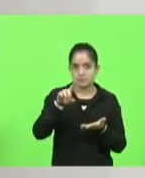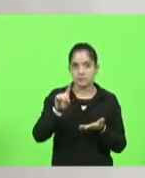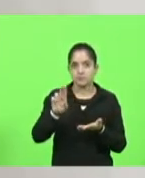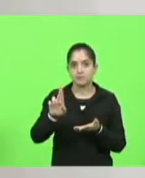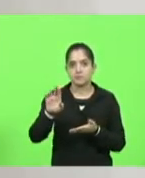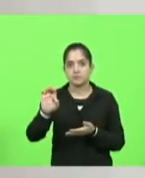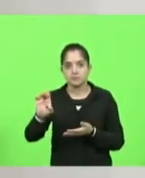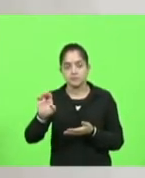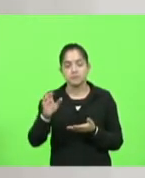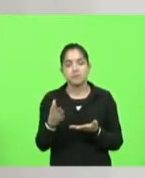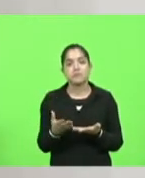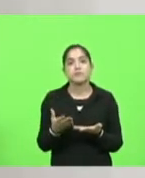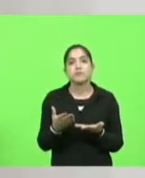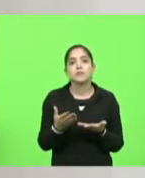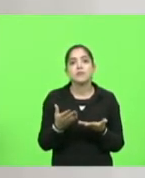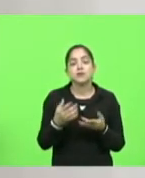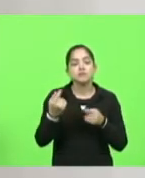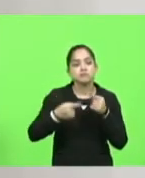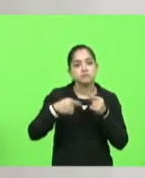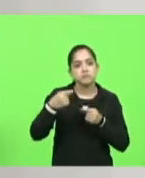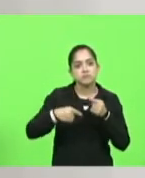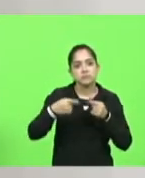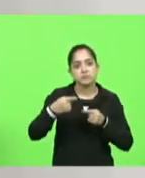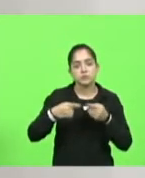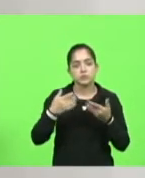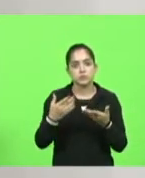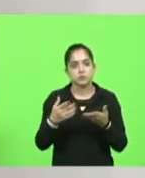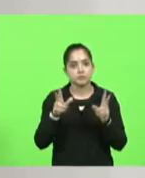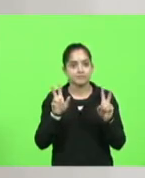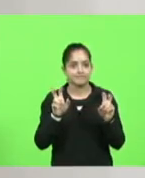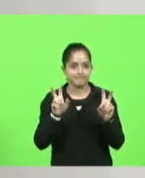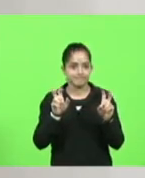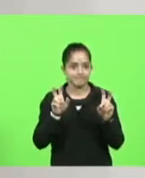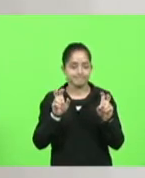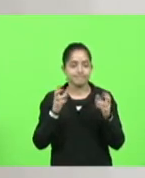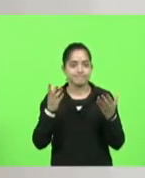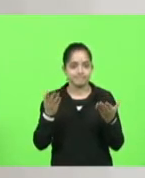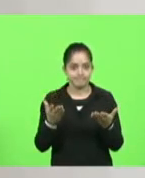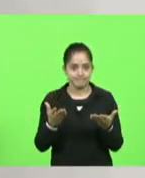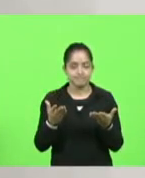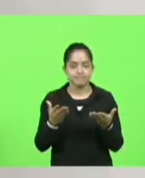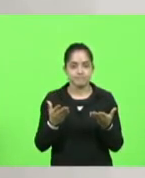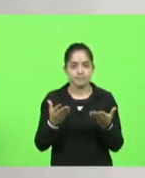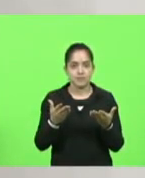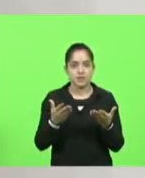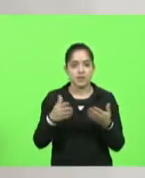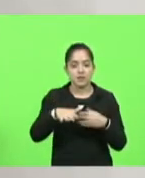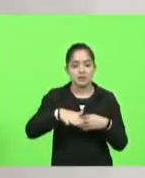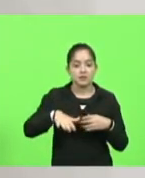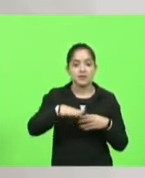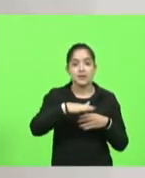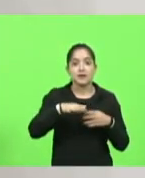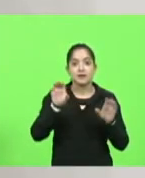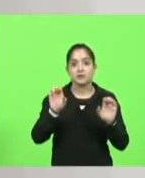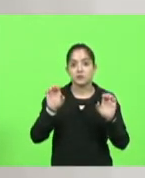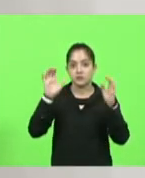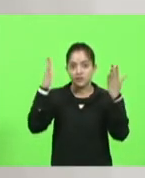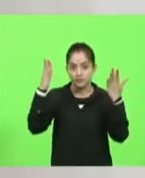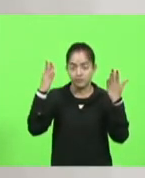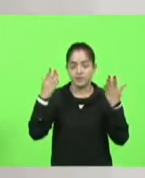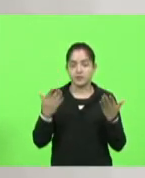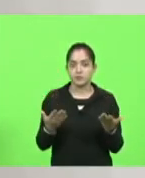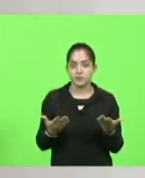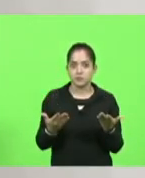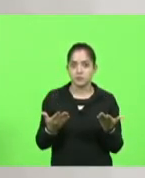recentemente para que nós pudéssemos discutir sobre a situação efetiva do setor de eventos. O setor de